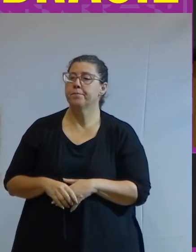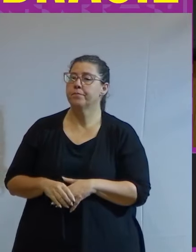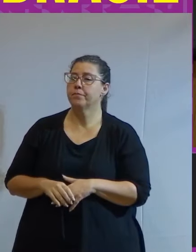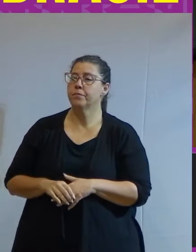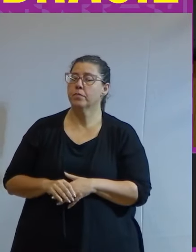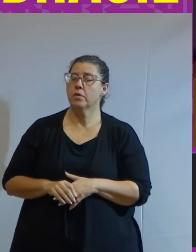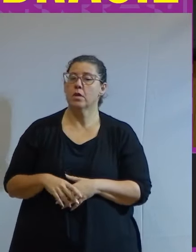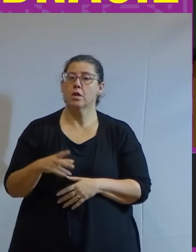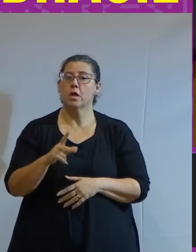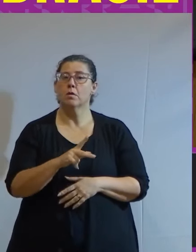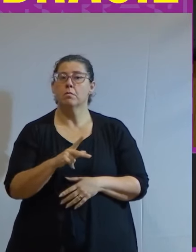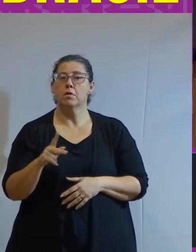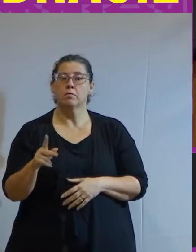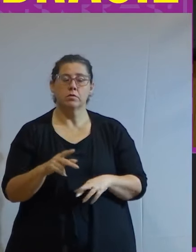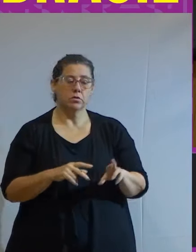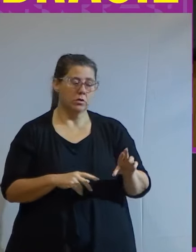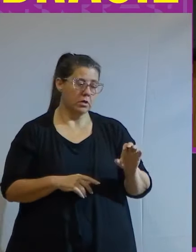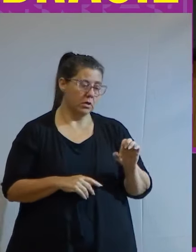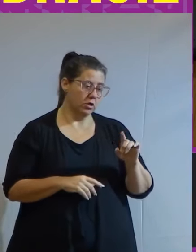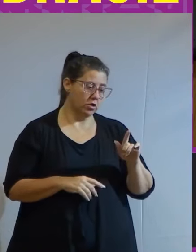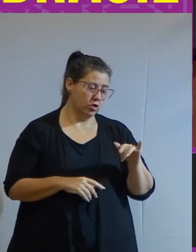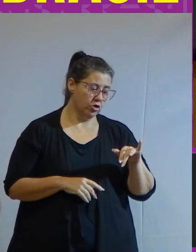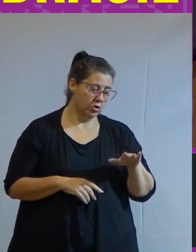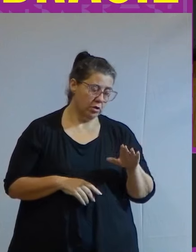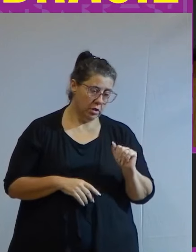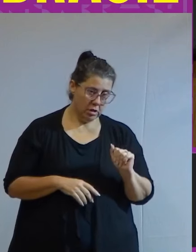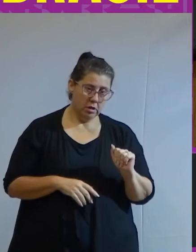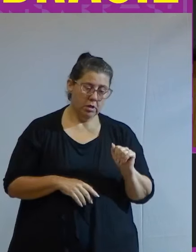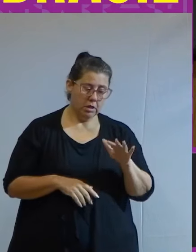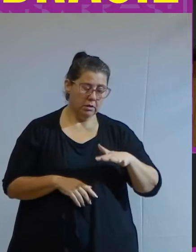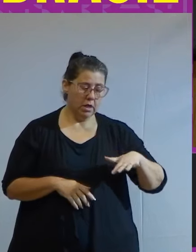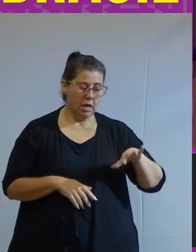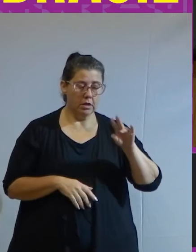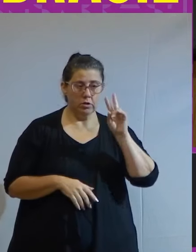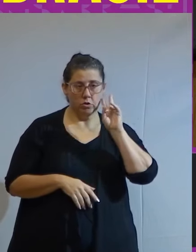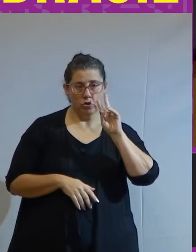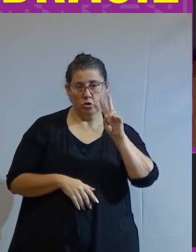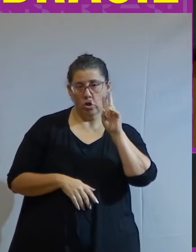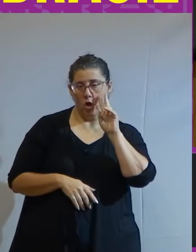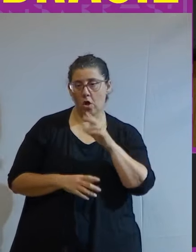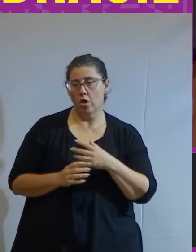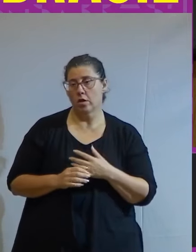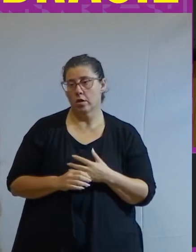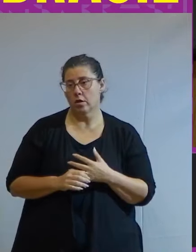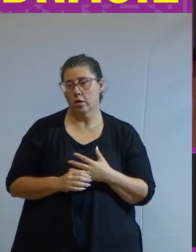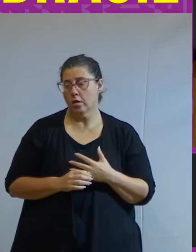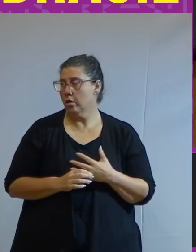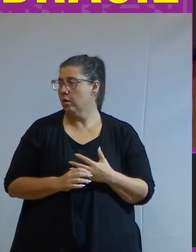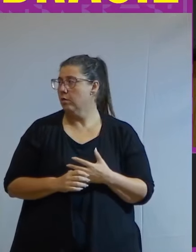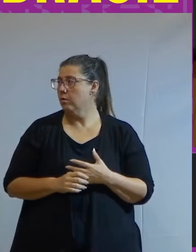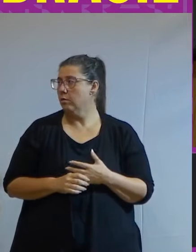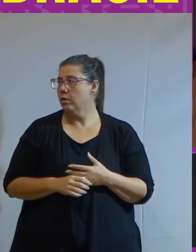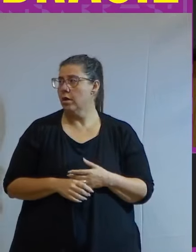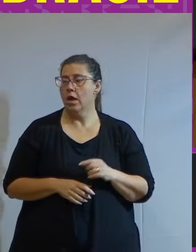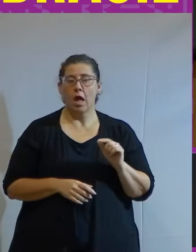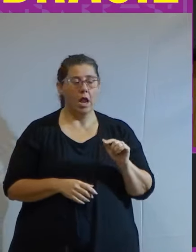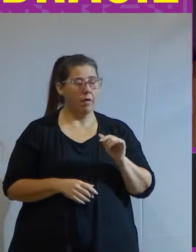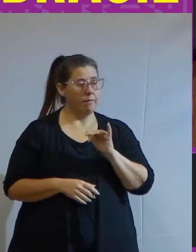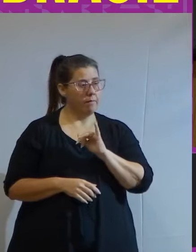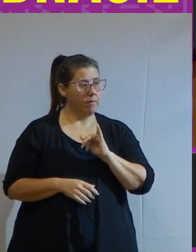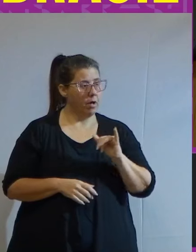professora Virginia Pontes é uma professora da área de história lá da Federal Fluminense falou uma coisa bem interessante ela disse